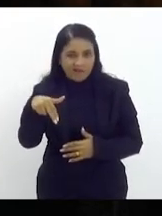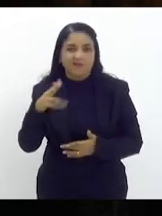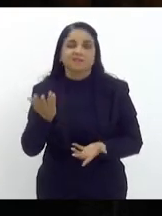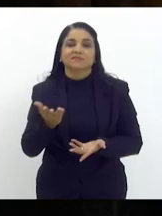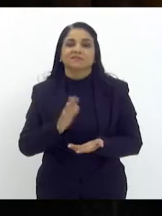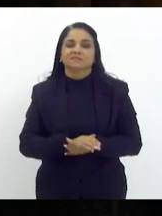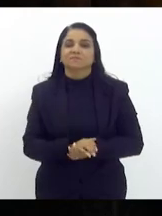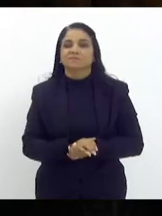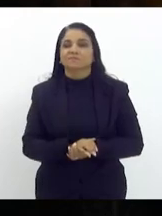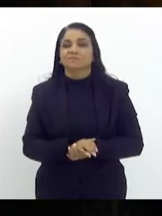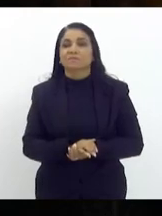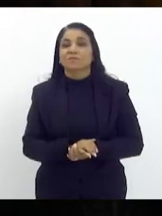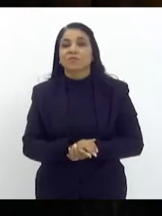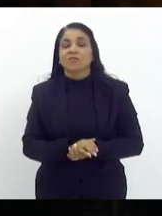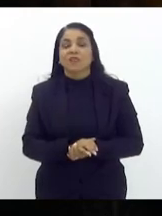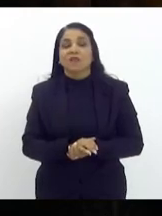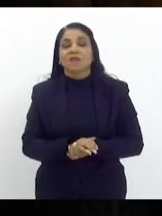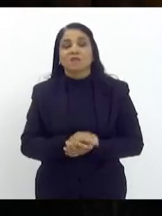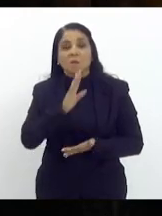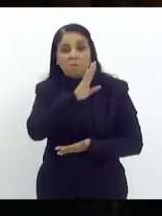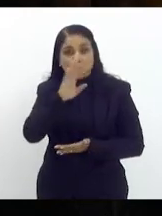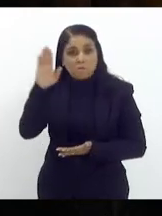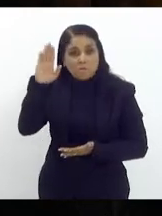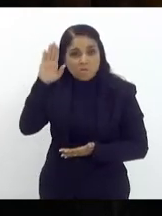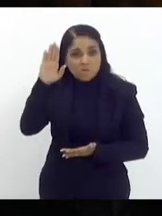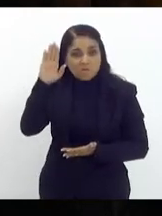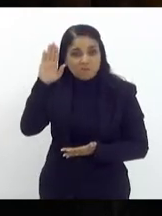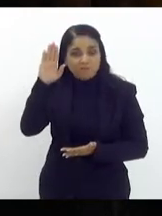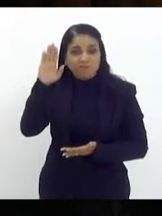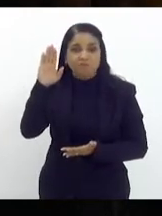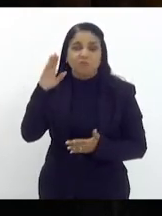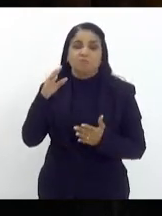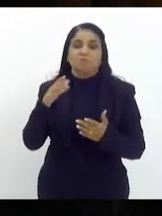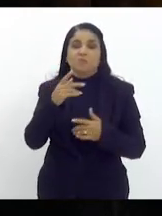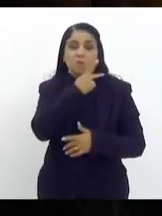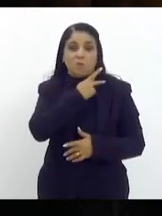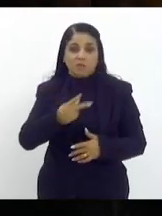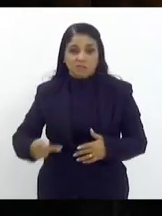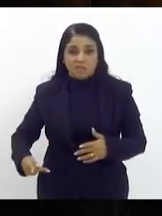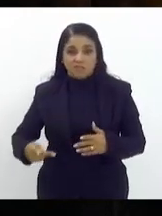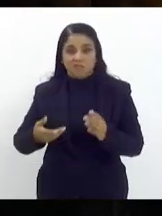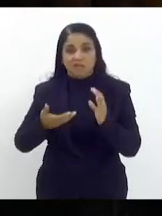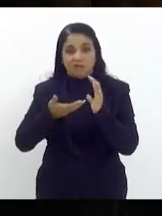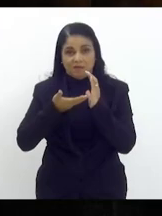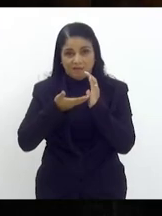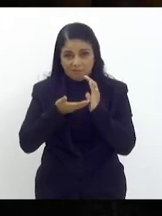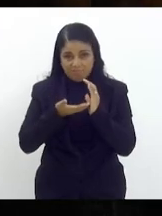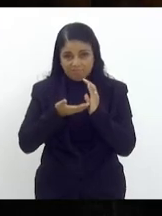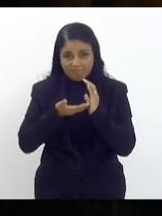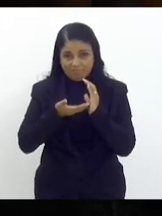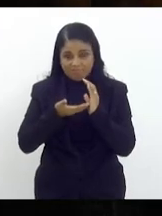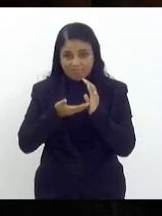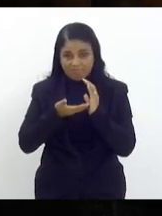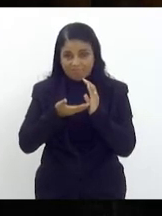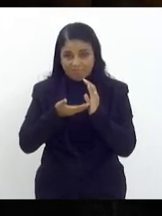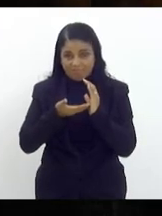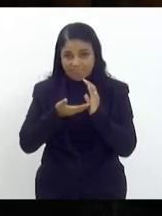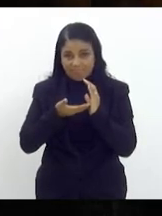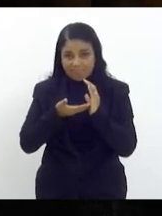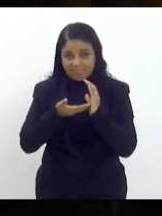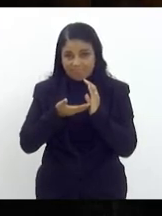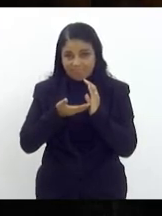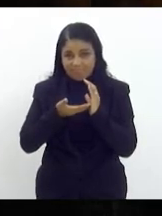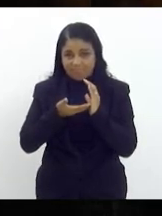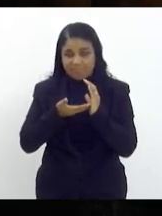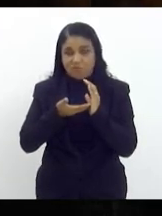está prometido pelo presidente da câmara e eu assisti na